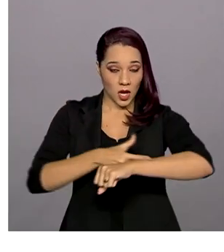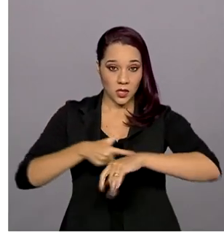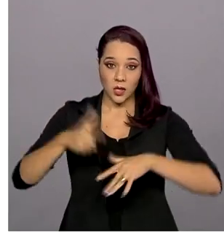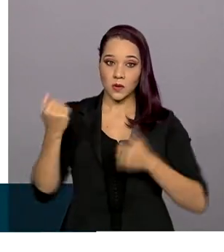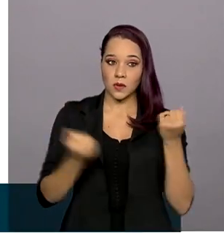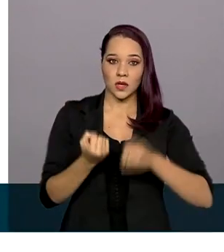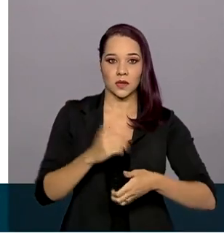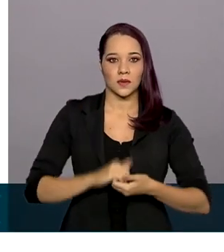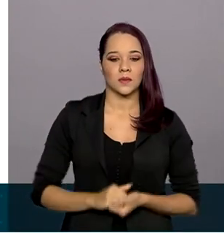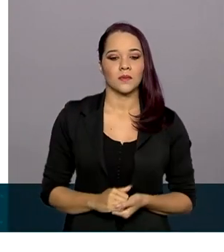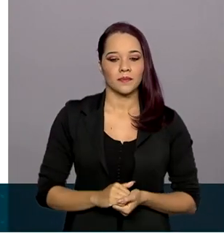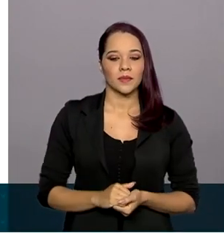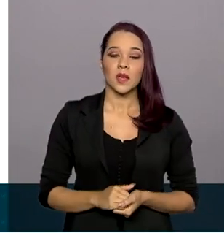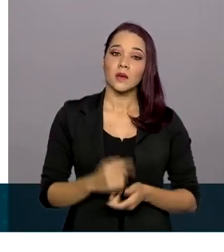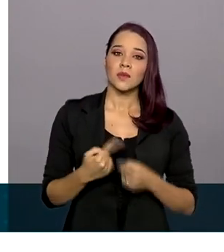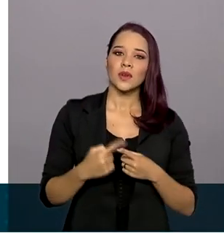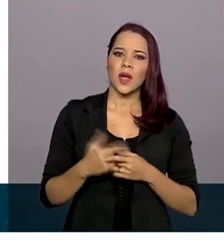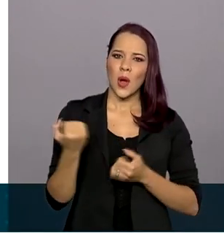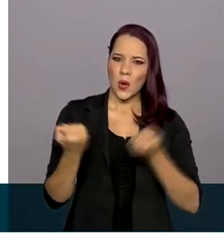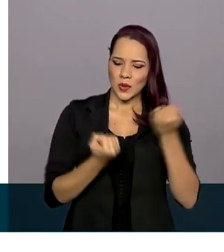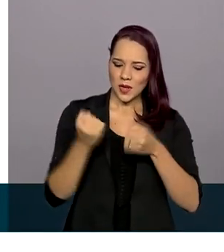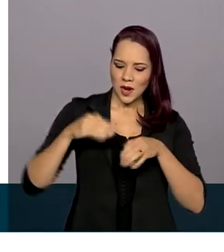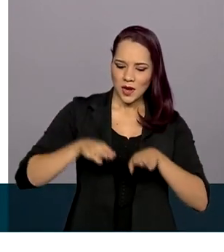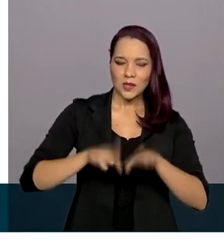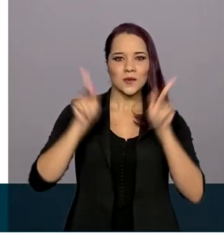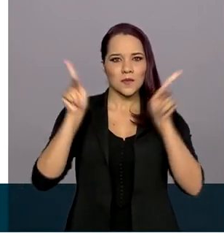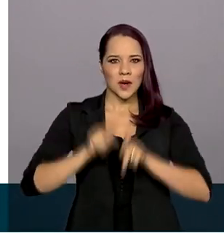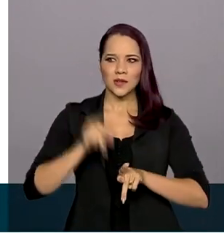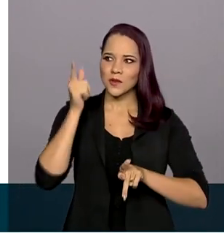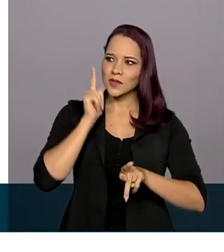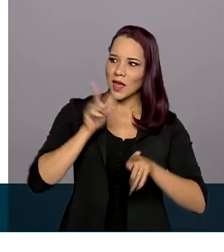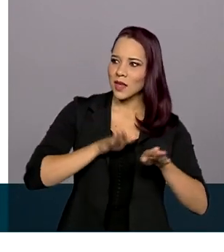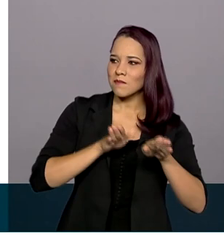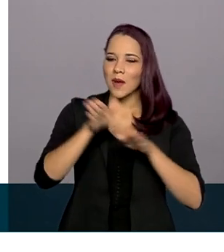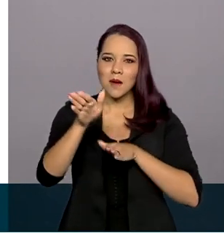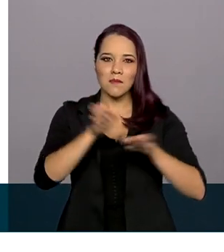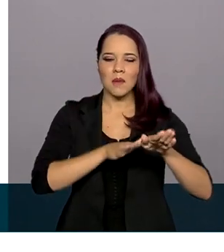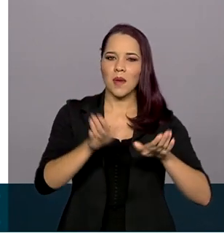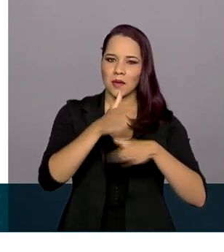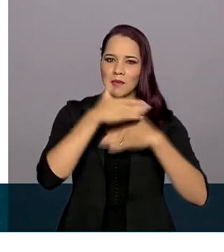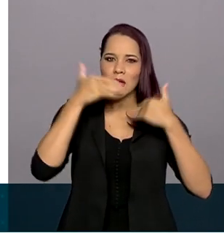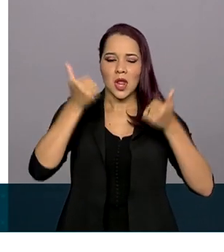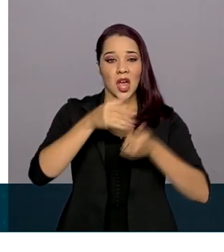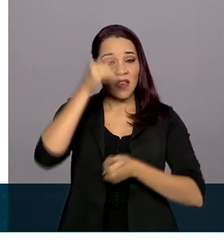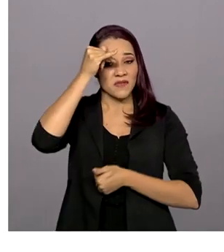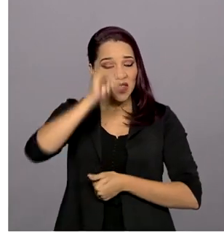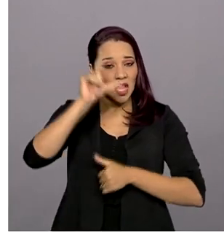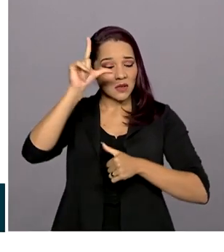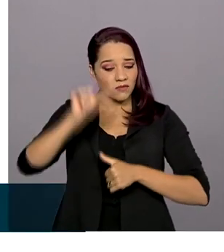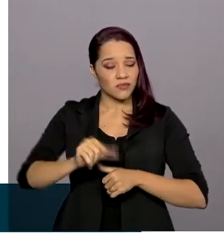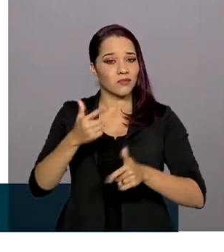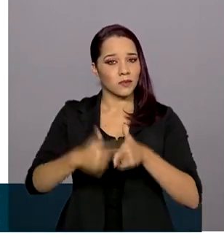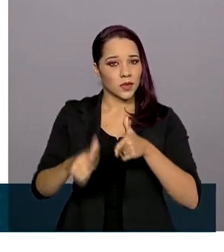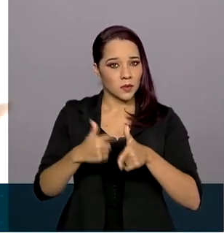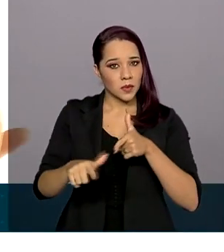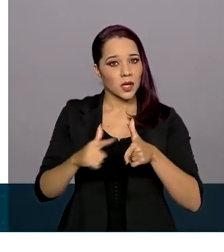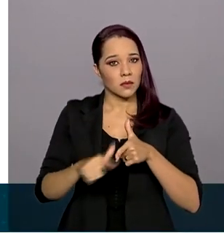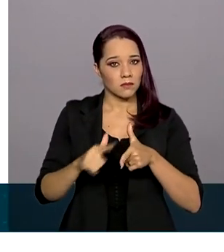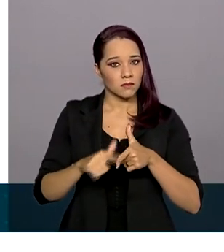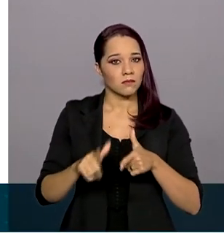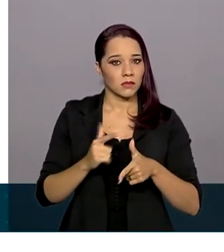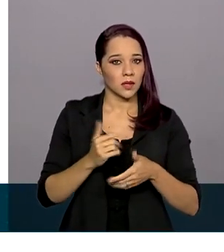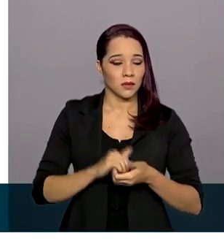pacífico vai levar a gente para todos os lugares da melhor forma possível, com o menor número de vítimas e